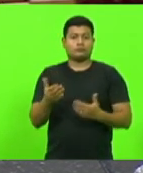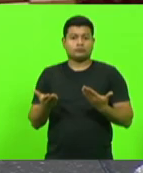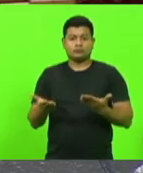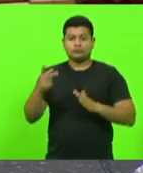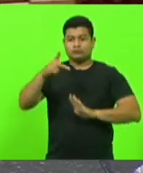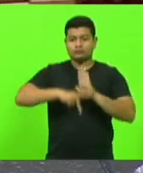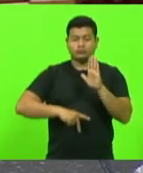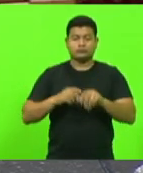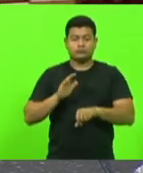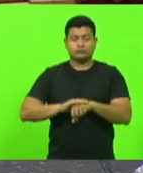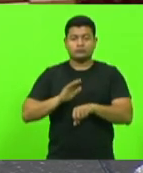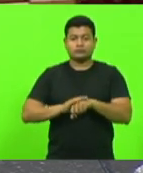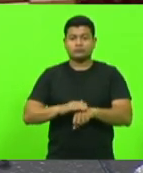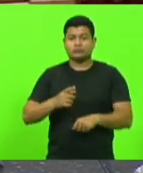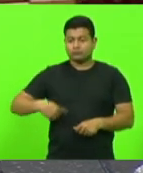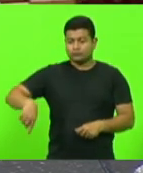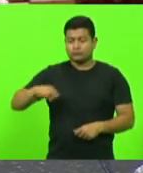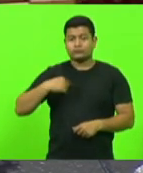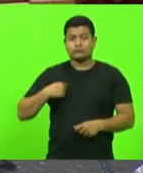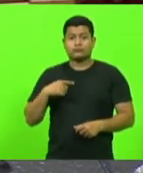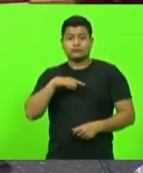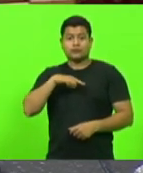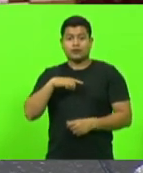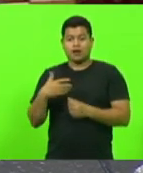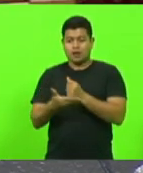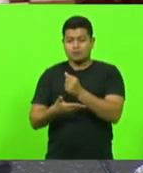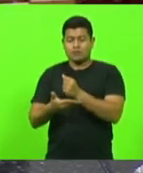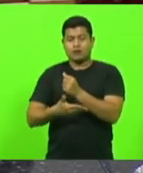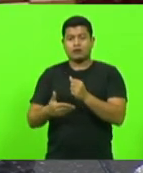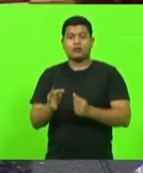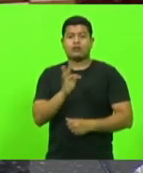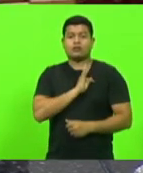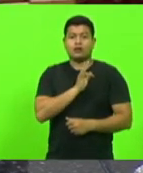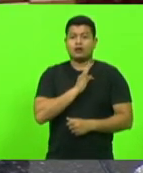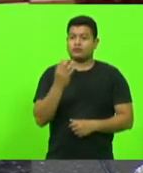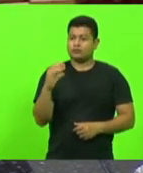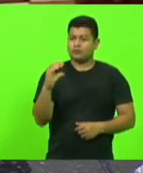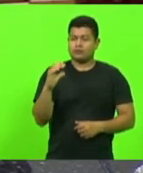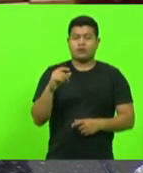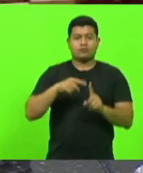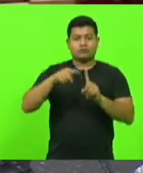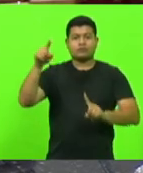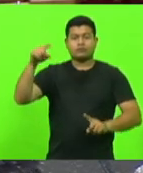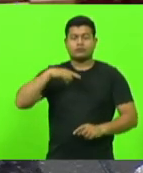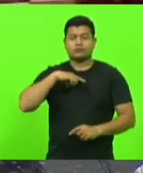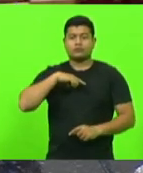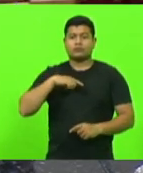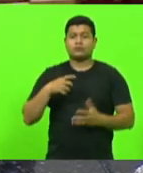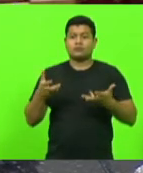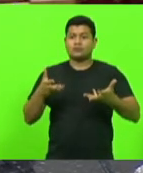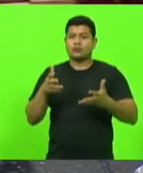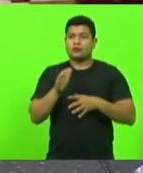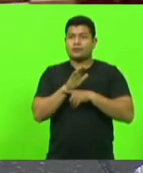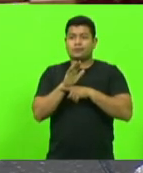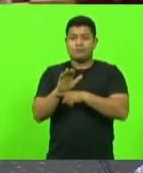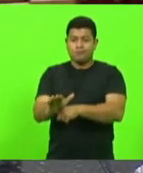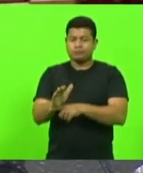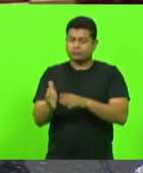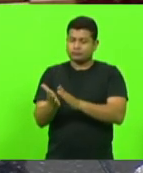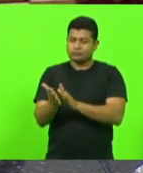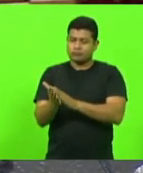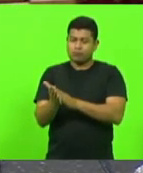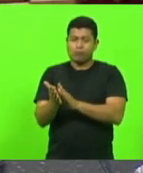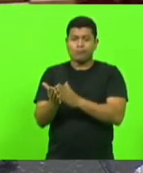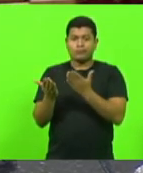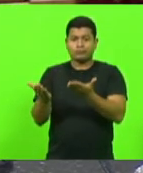que foi feito com baseamento técnico, científico, e quero aqui dar todo o suporte também e os parabéns aos dados